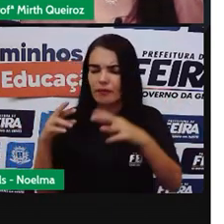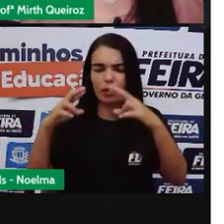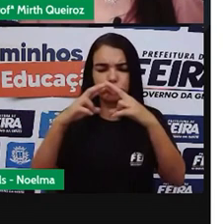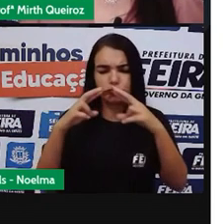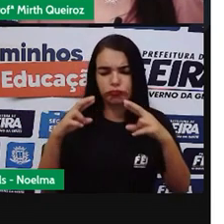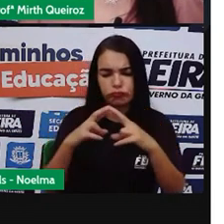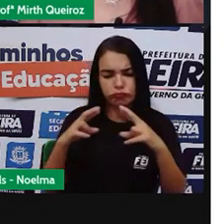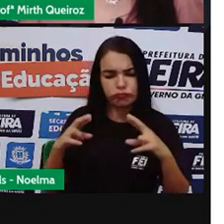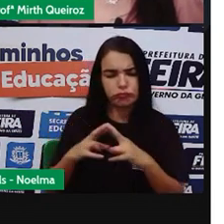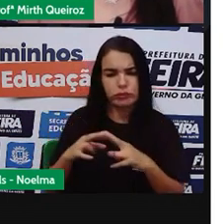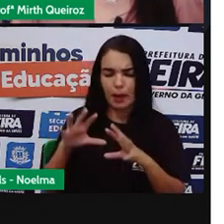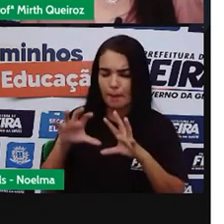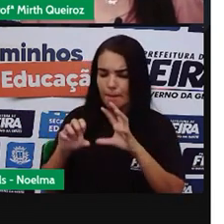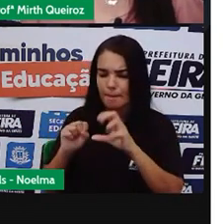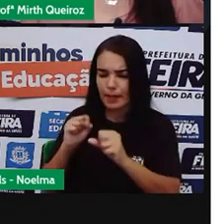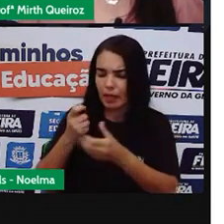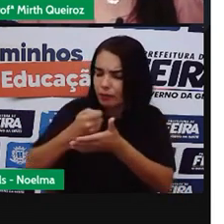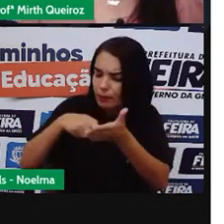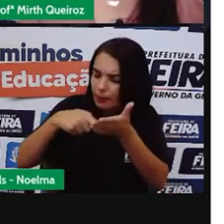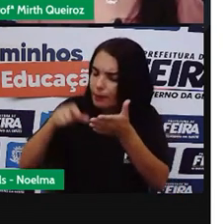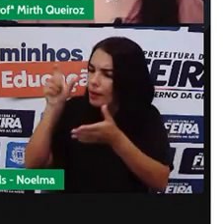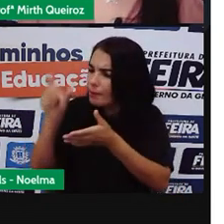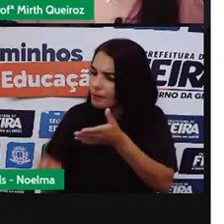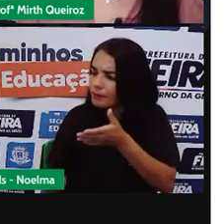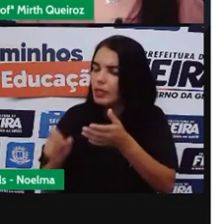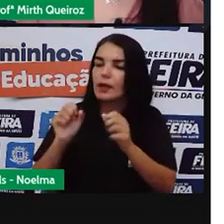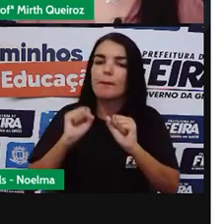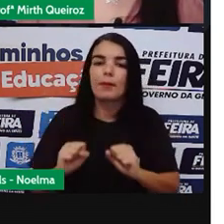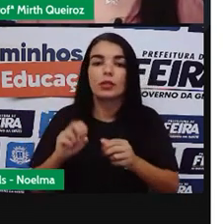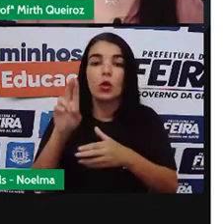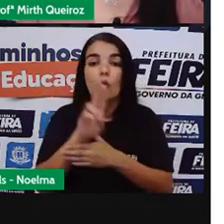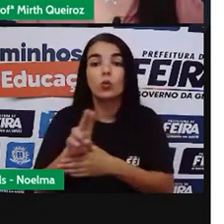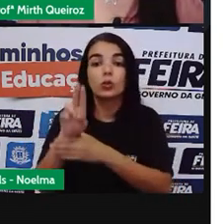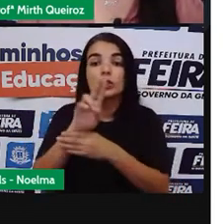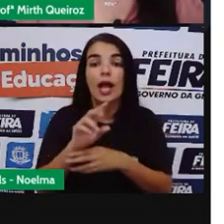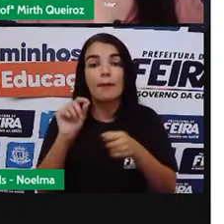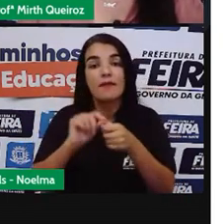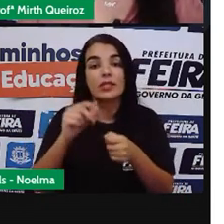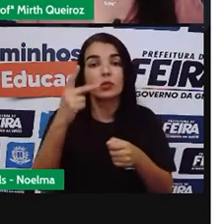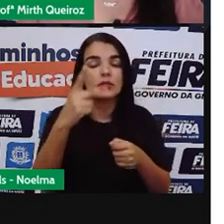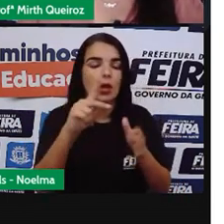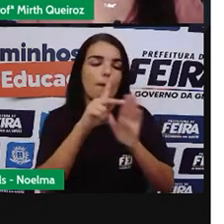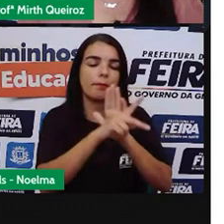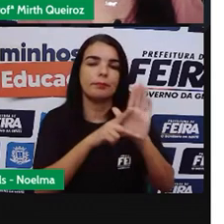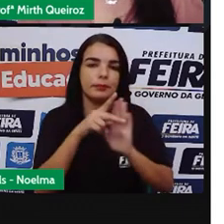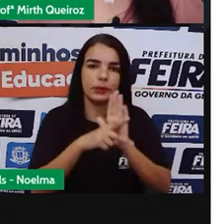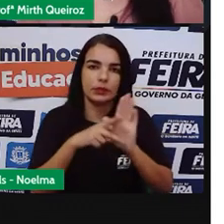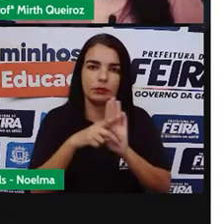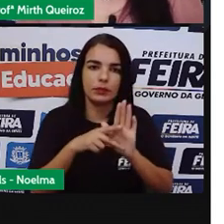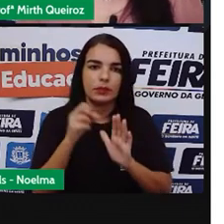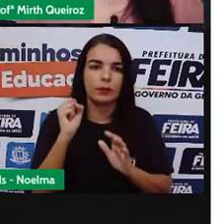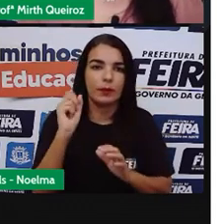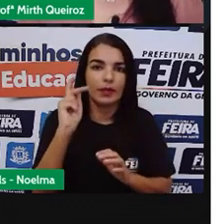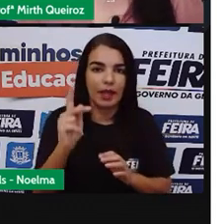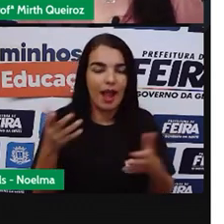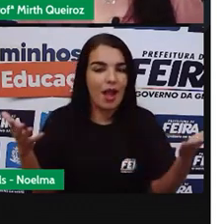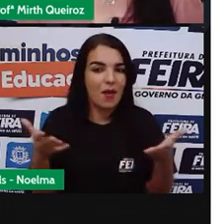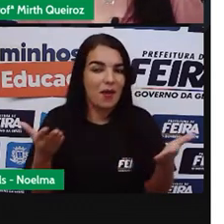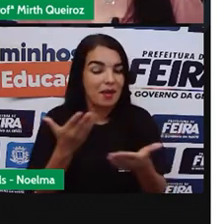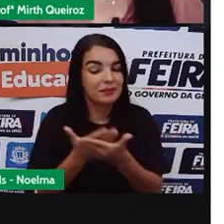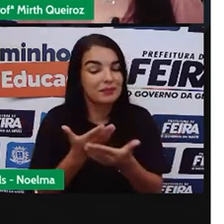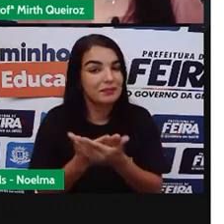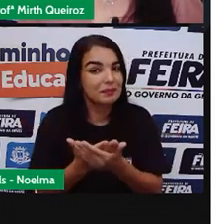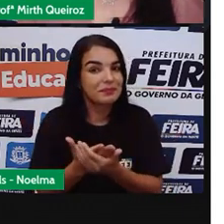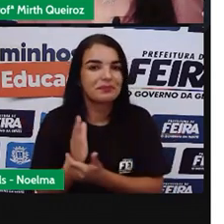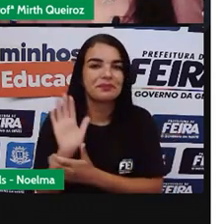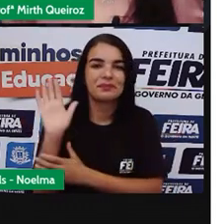Façam uma listagem Para que vocês Possam utilizar Na produção Do seu poema Certo? A nossa aula Ela